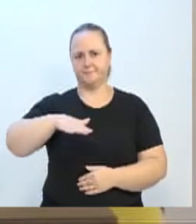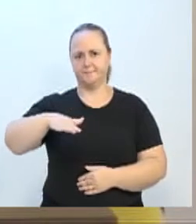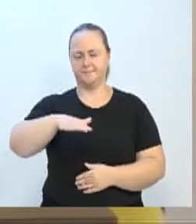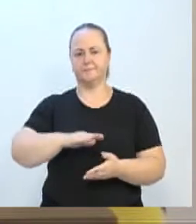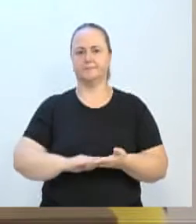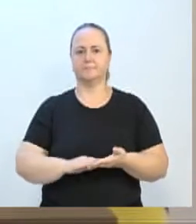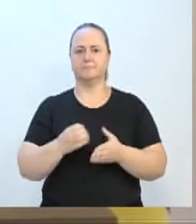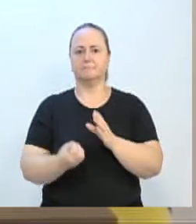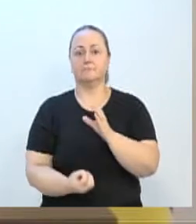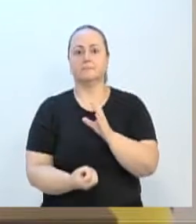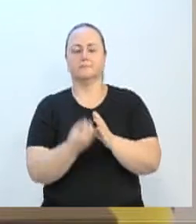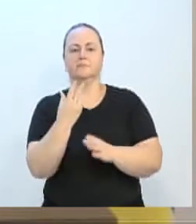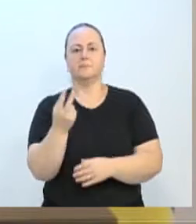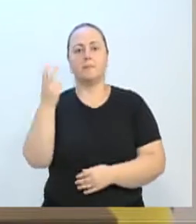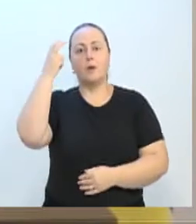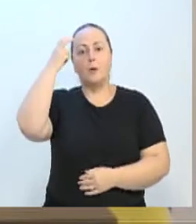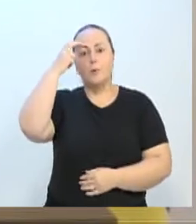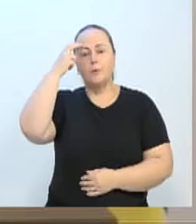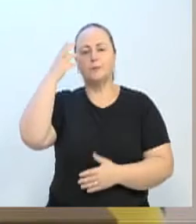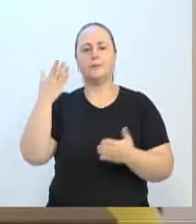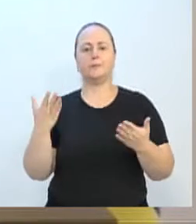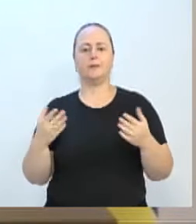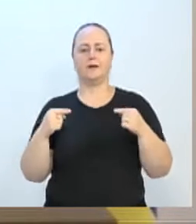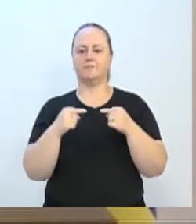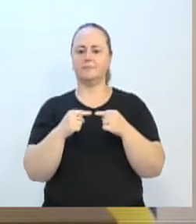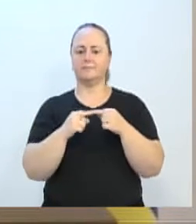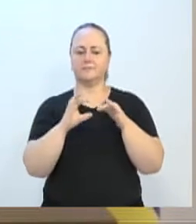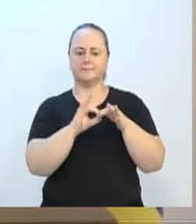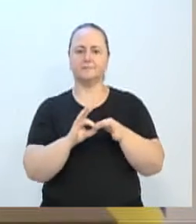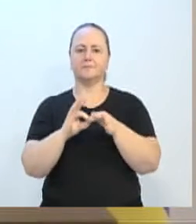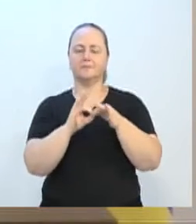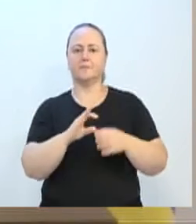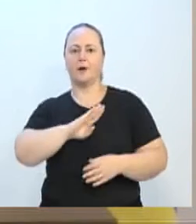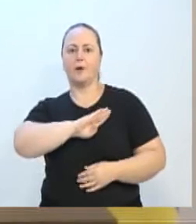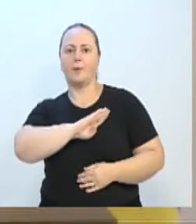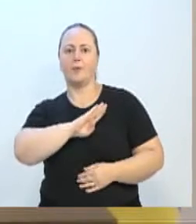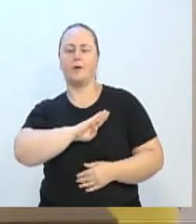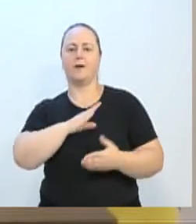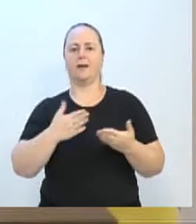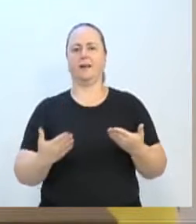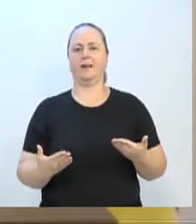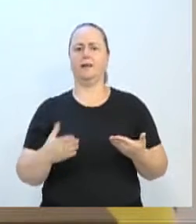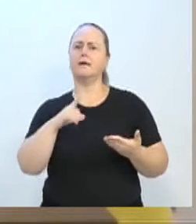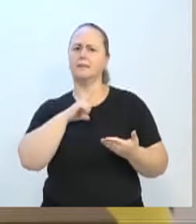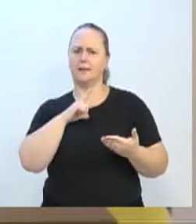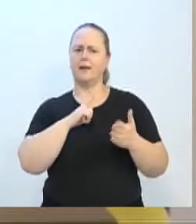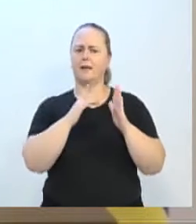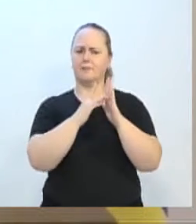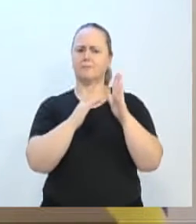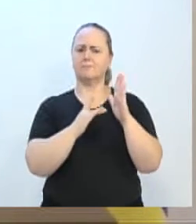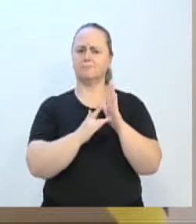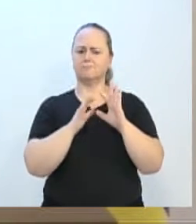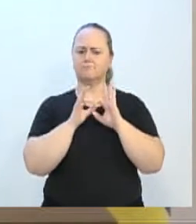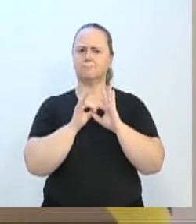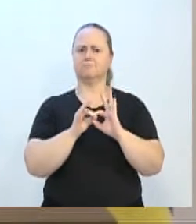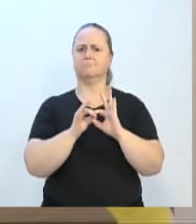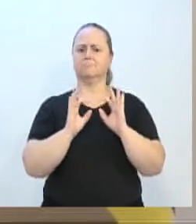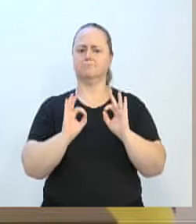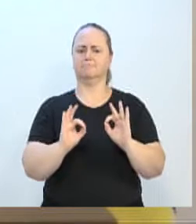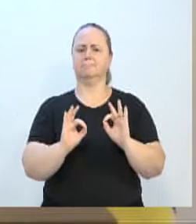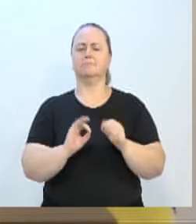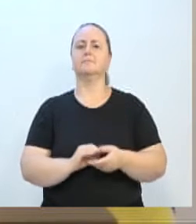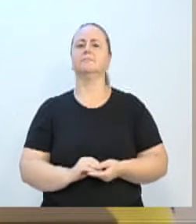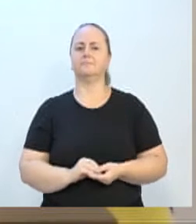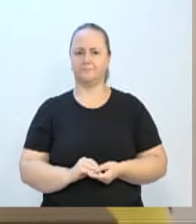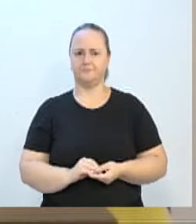cultura aqui na política também, de trabalharmos em sintonia com os nossos colegas naquilo que a gente vê que são pautas em comum. E eu sempre fiz isso. Às vezes as